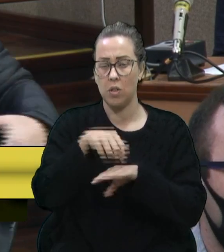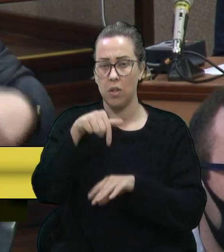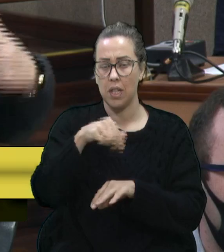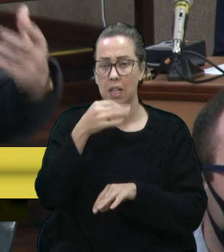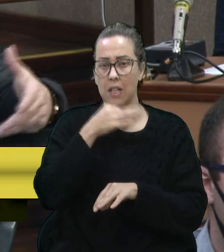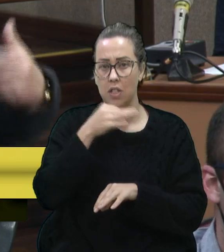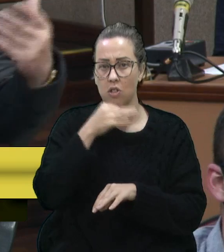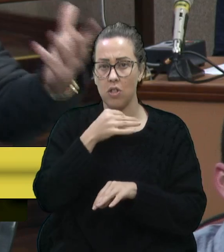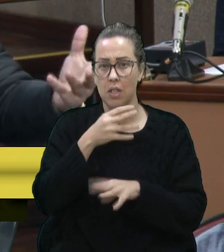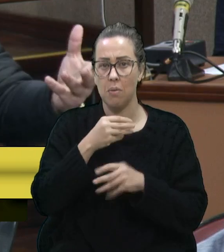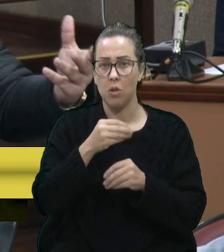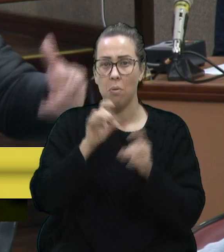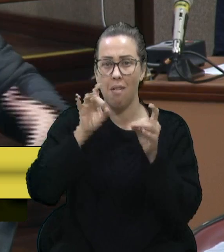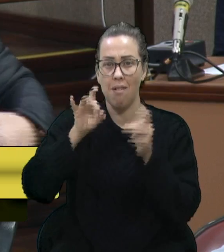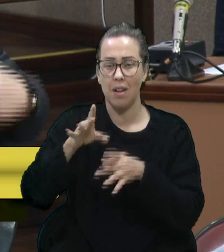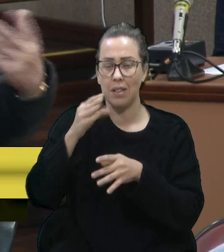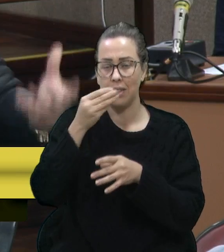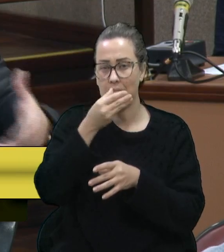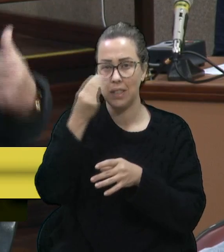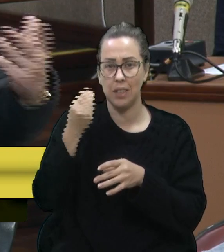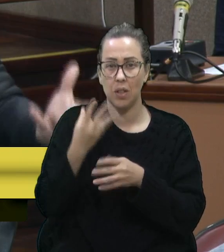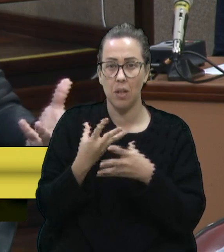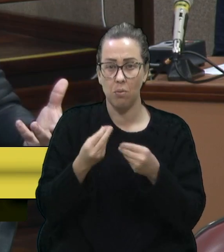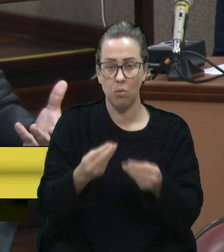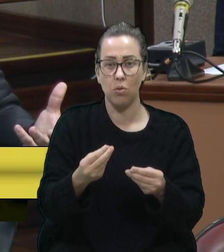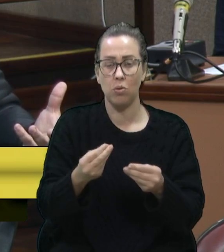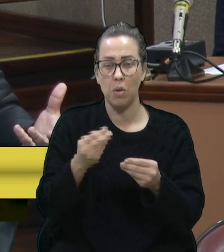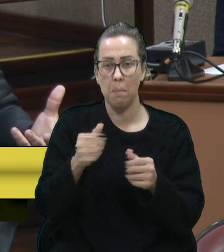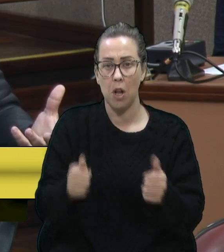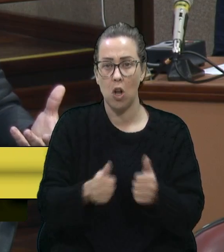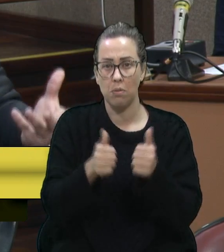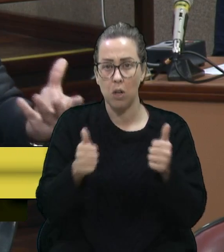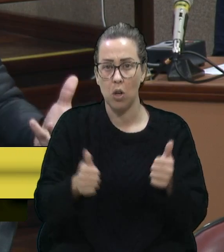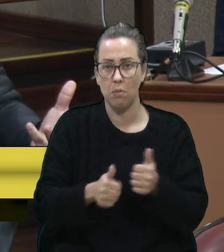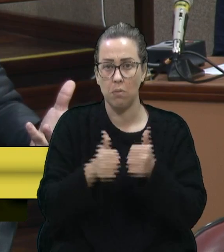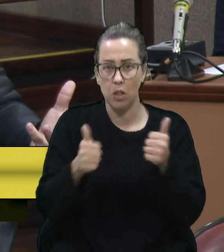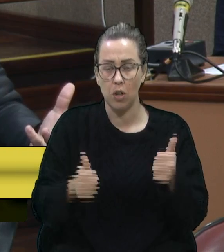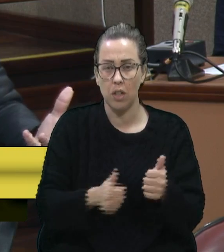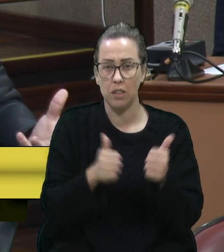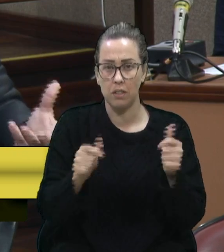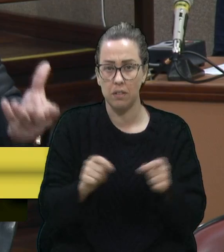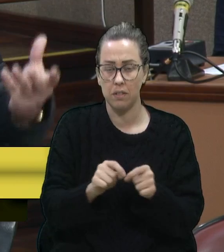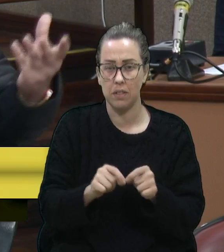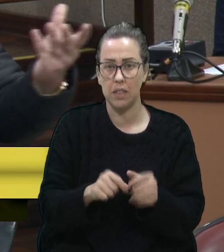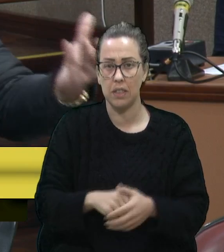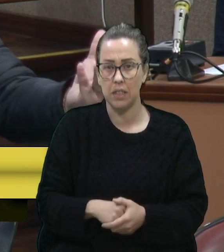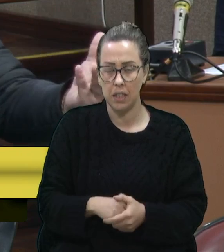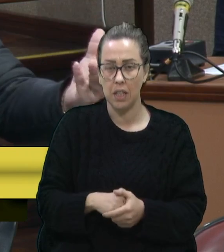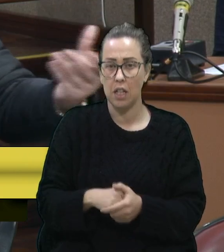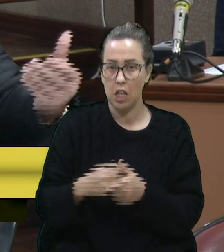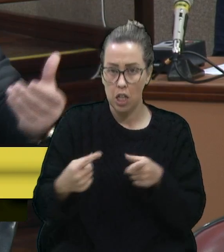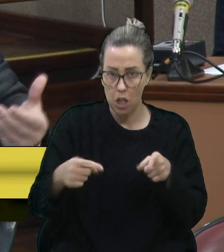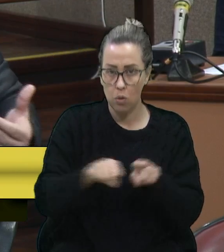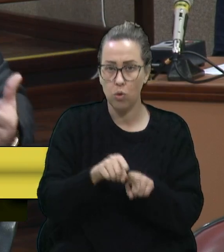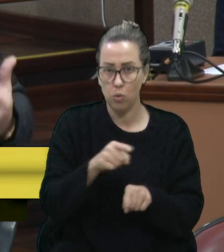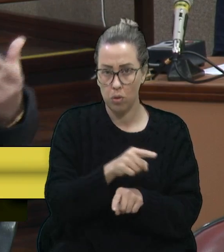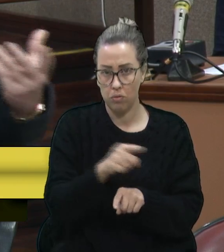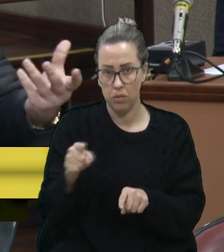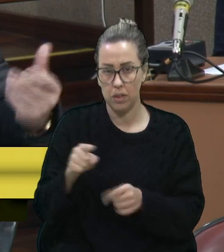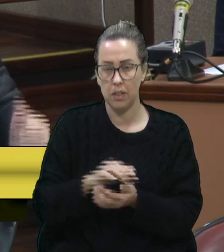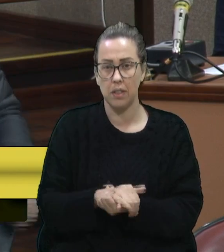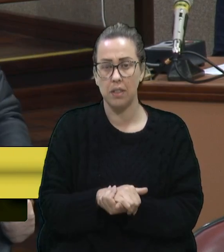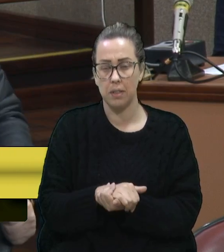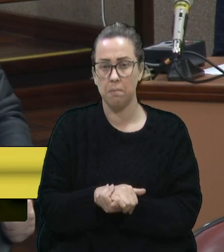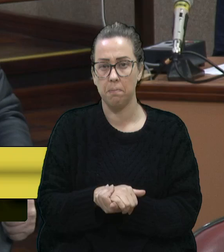Caxias ficou muito tempo abandonado, então nós temos muitas e muitas melhorias ainda a fazer. E me junto a vocês, porque estou